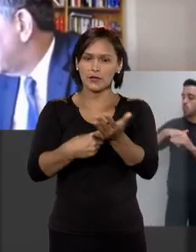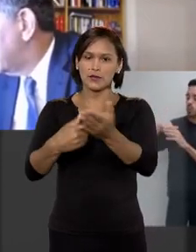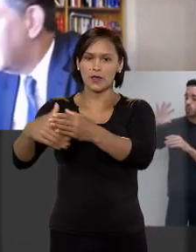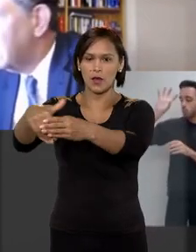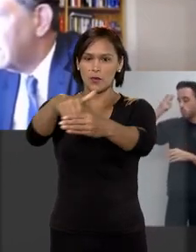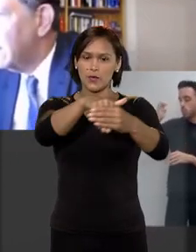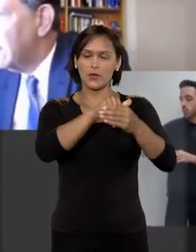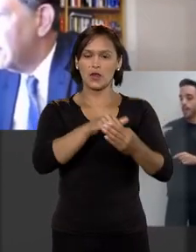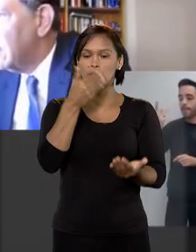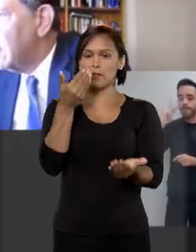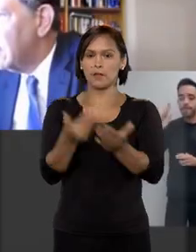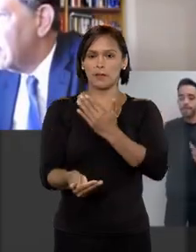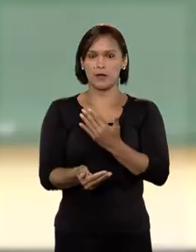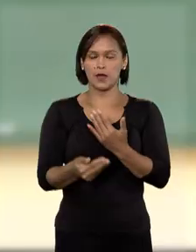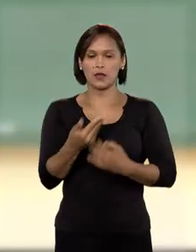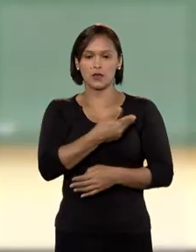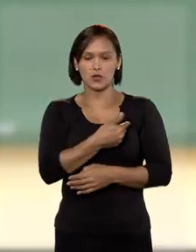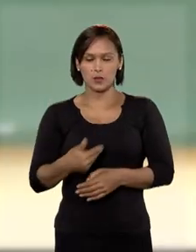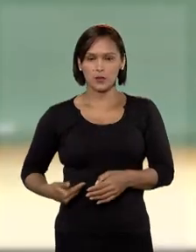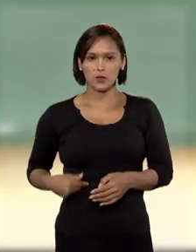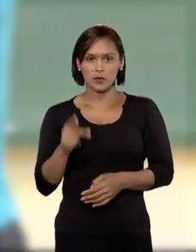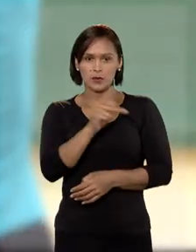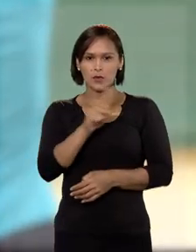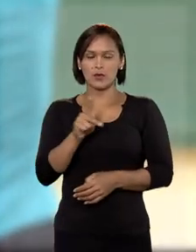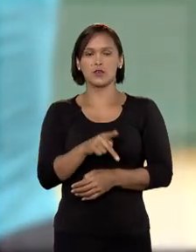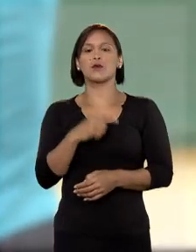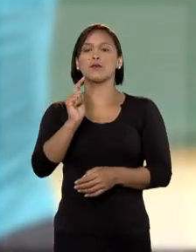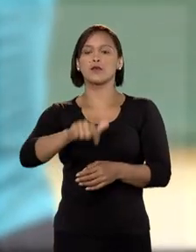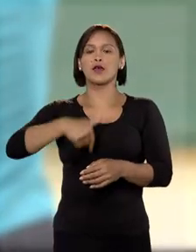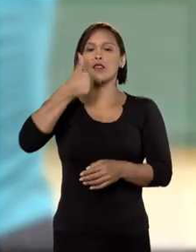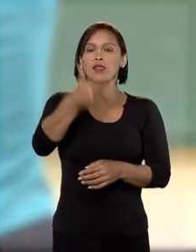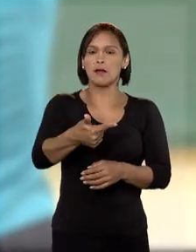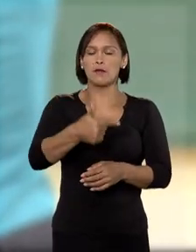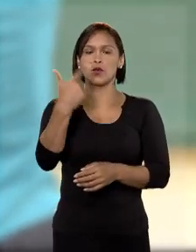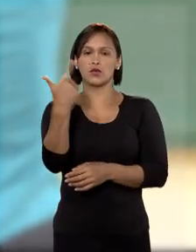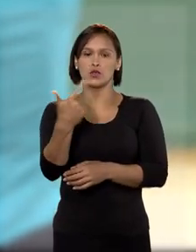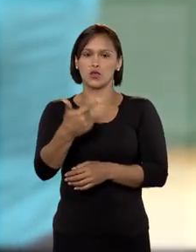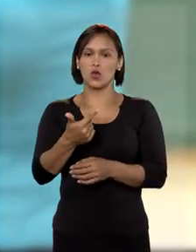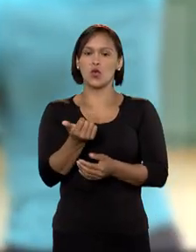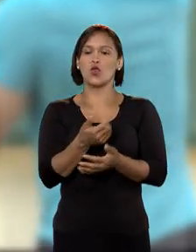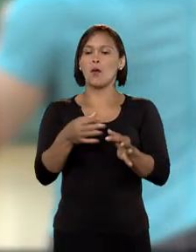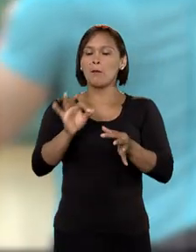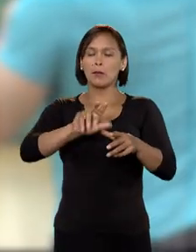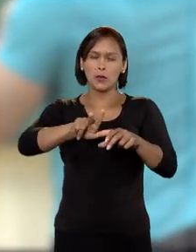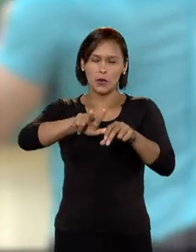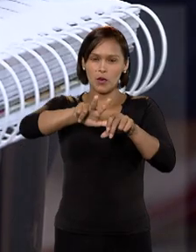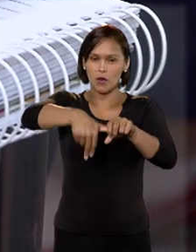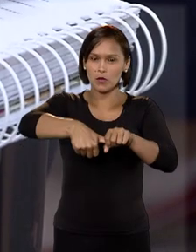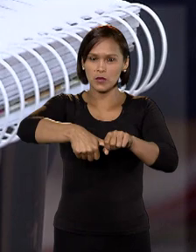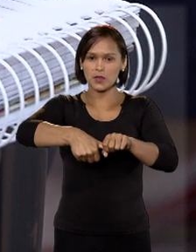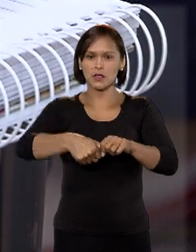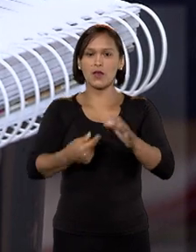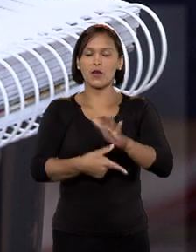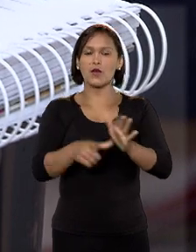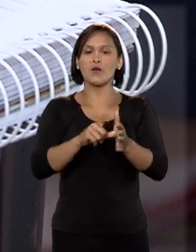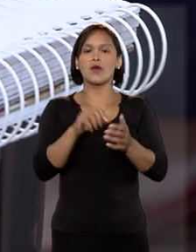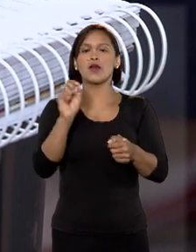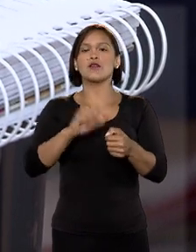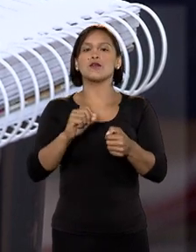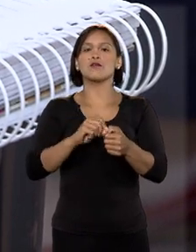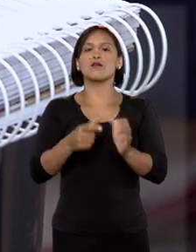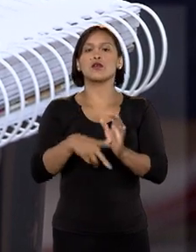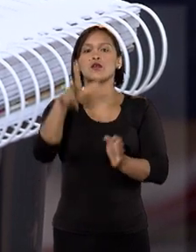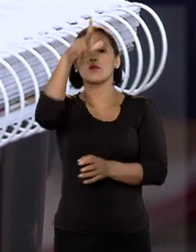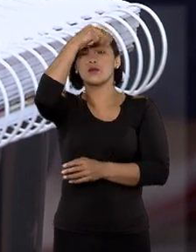decretado a perda do cargo público de um professor como efeito secundário da condenação por corrupção, crime cometido quando o